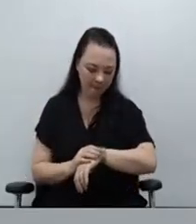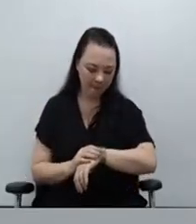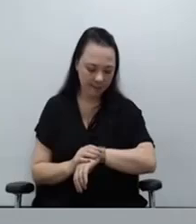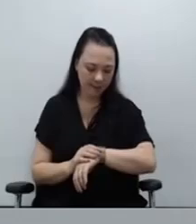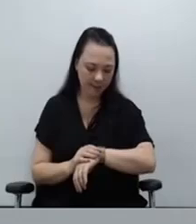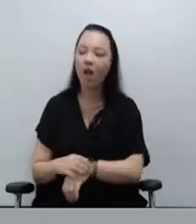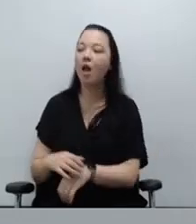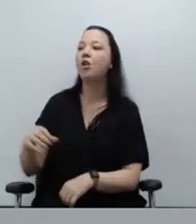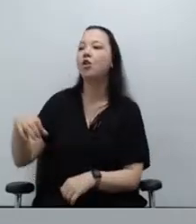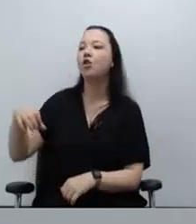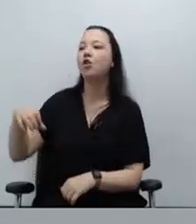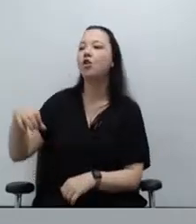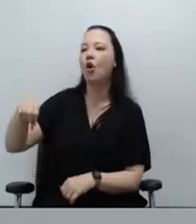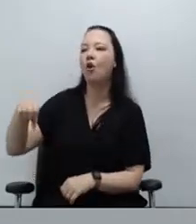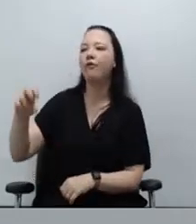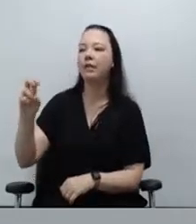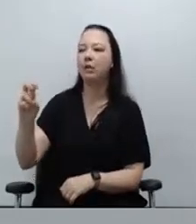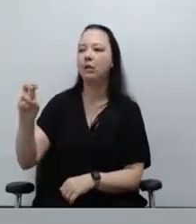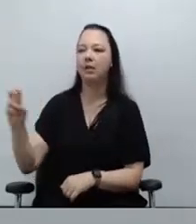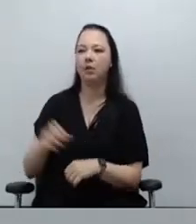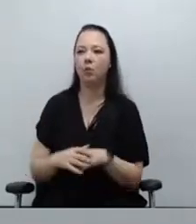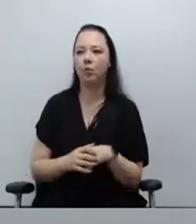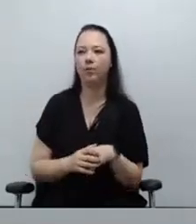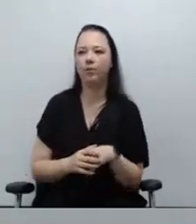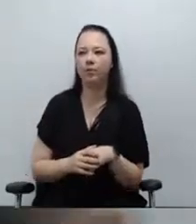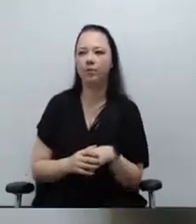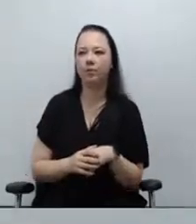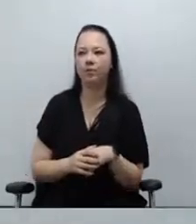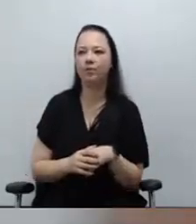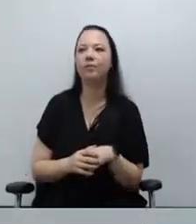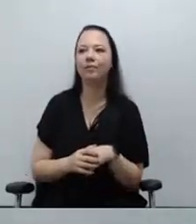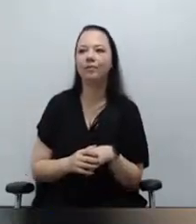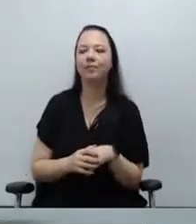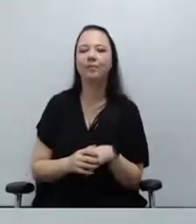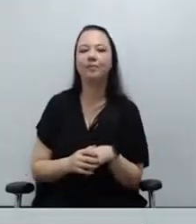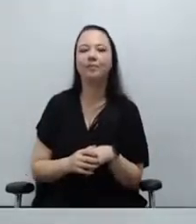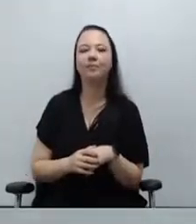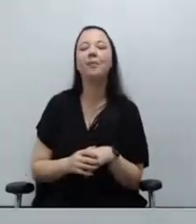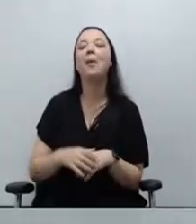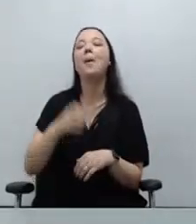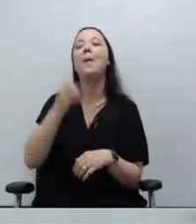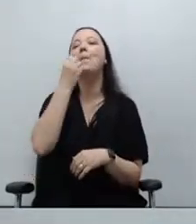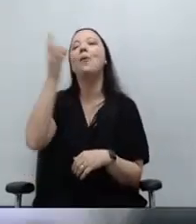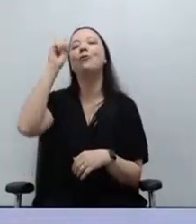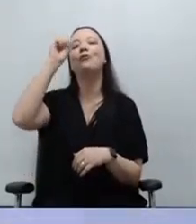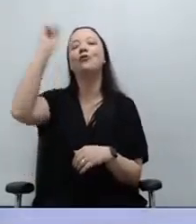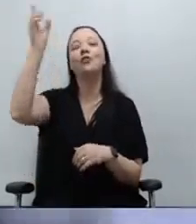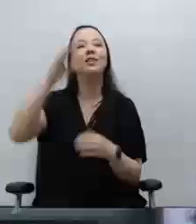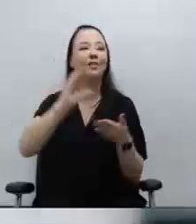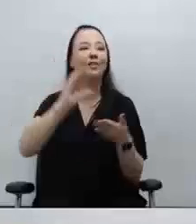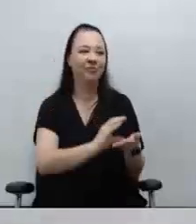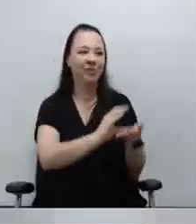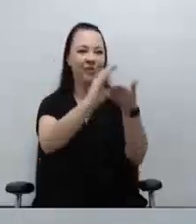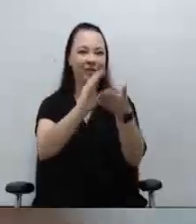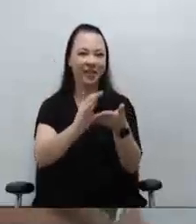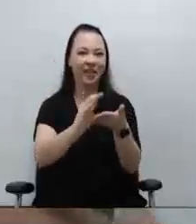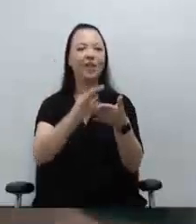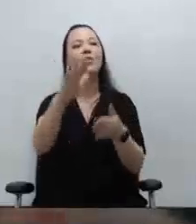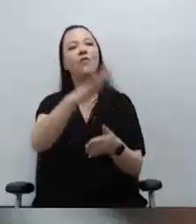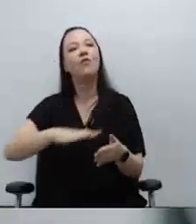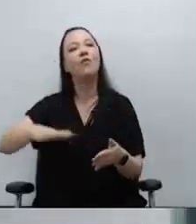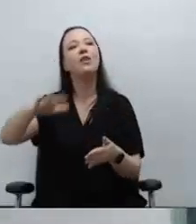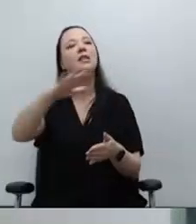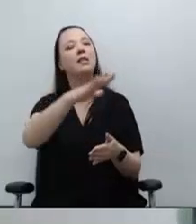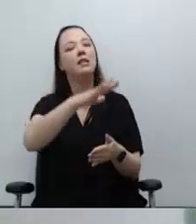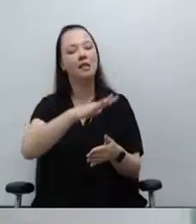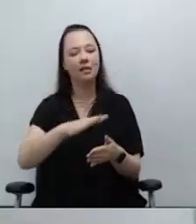Bom dia, bom Senhor Luiz Cornélio, com a palavra. Bom dia, conselho, excelências, defensores,